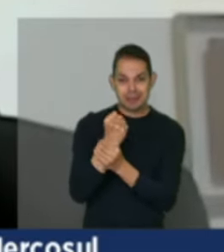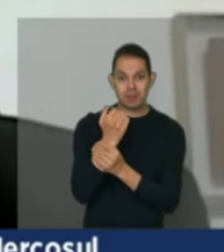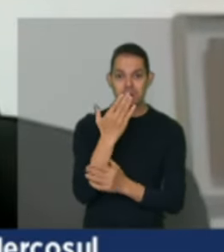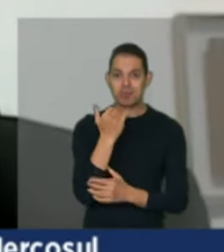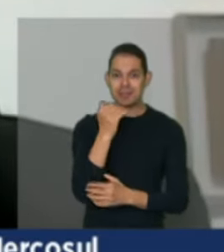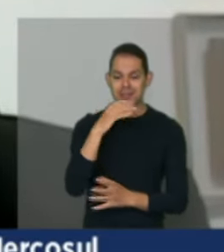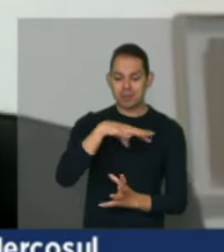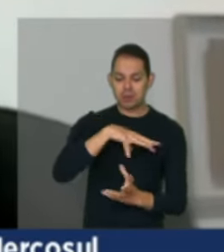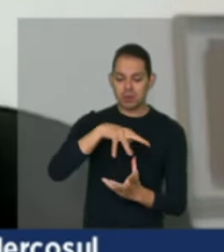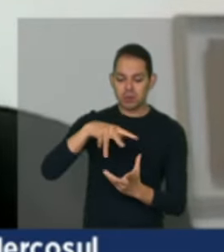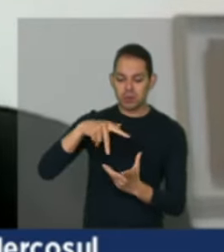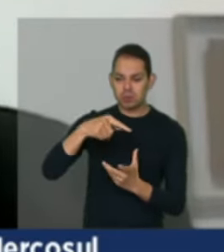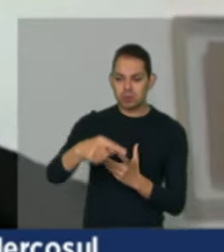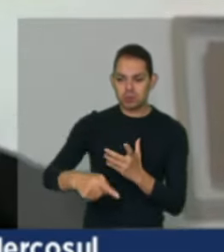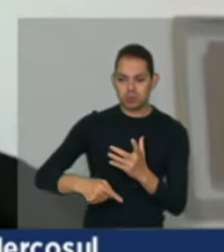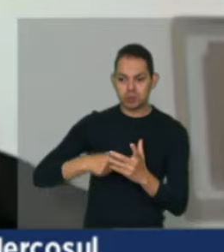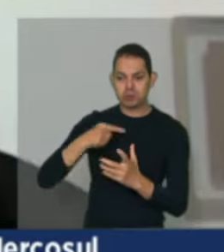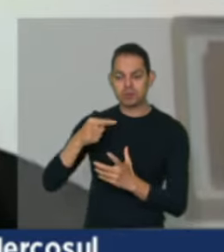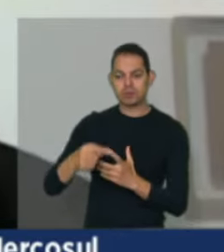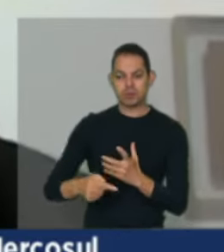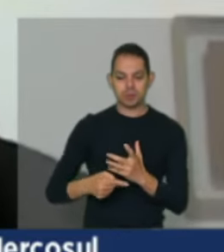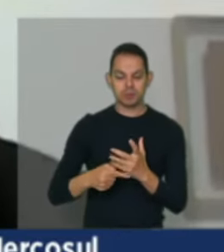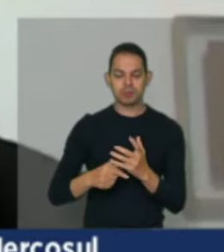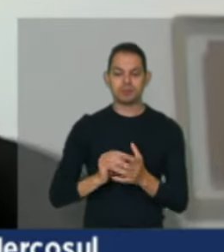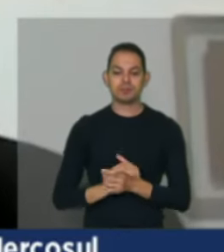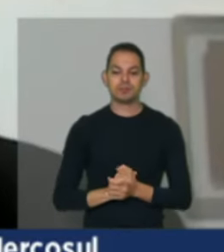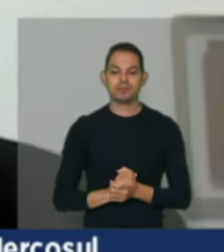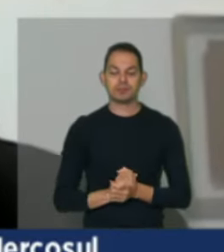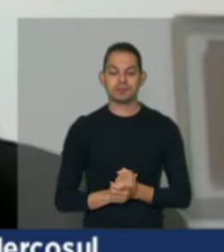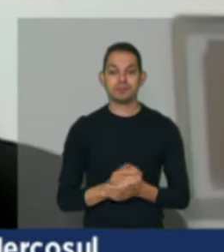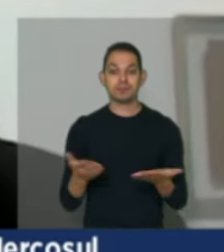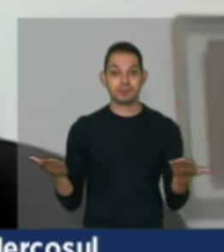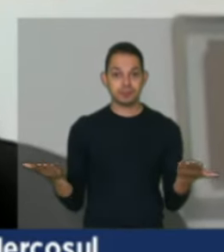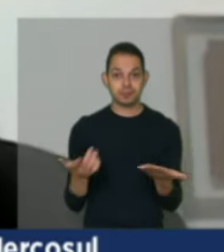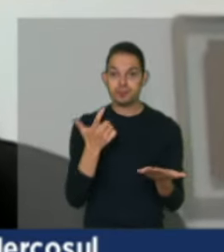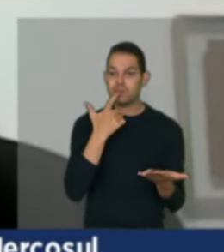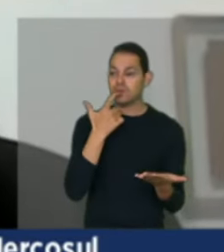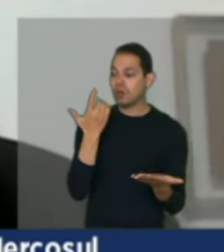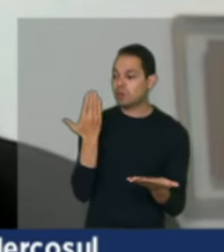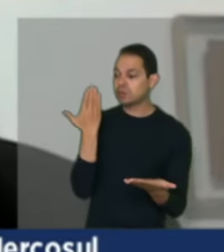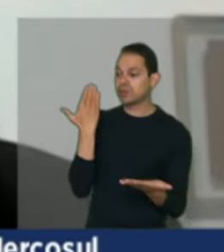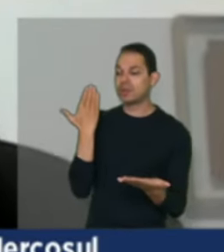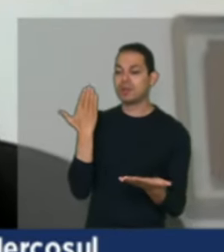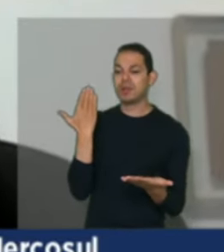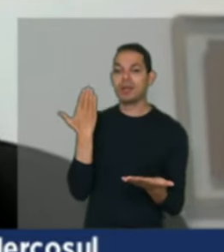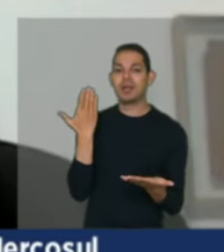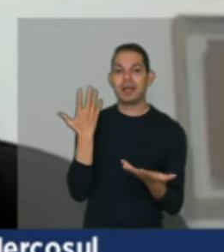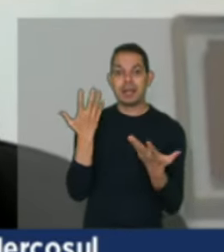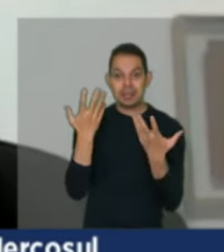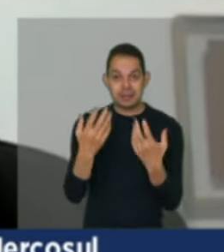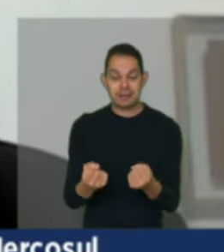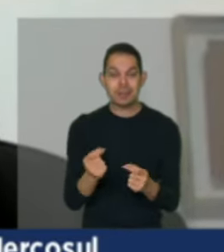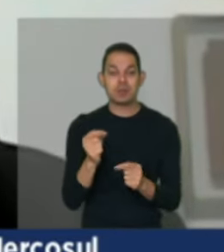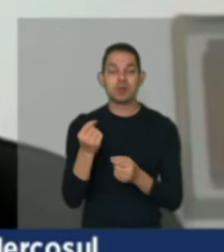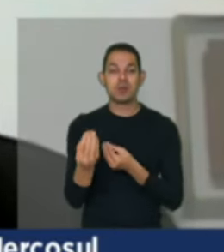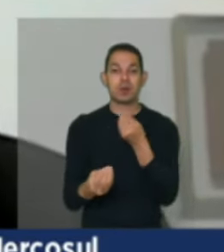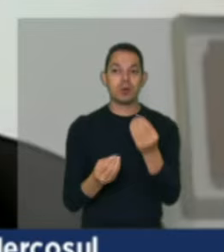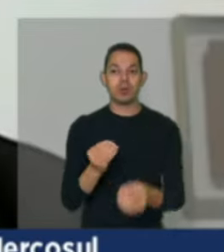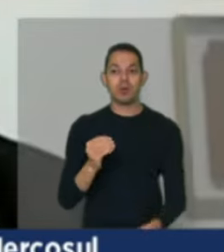o mundo, reconhecida agora, recentemente, pelas Nações Unidas,